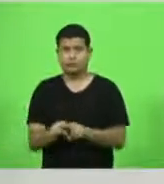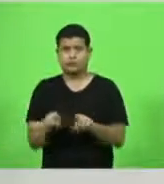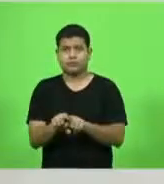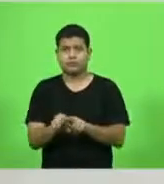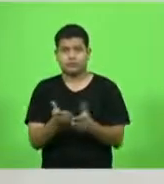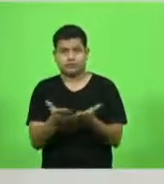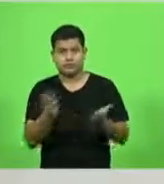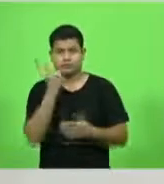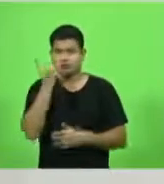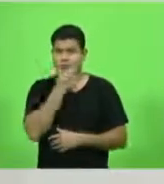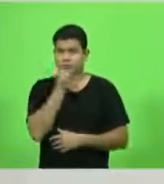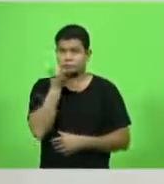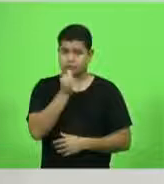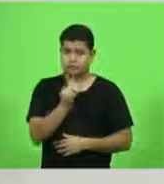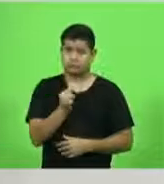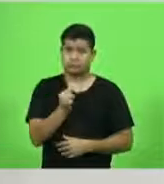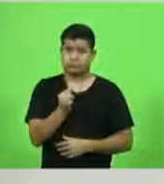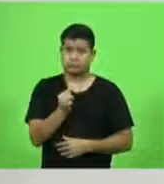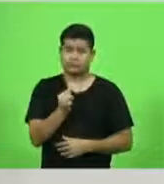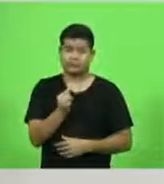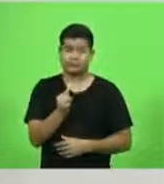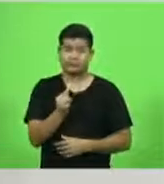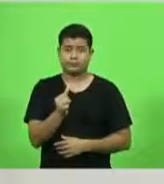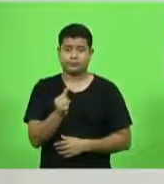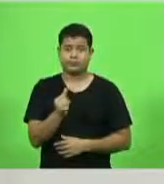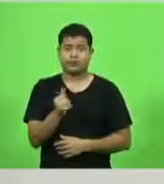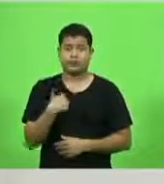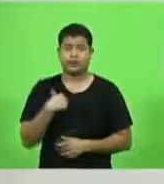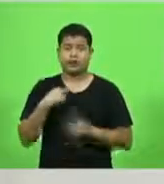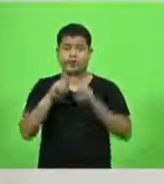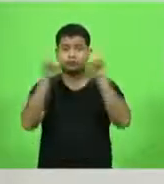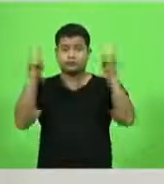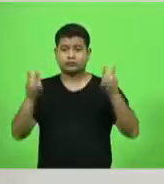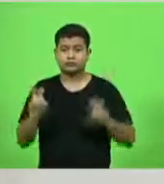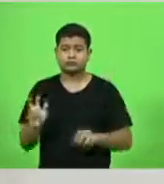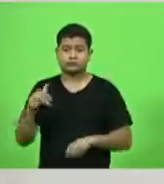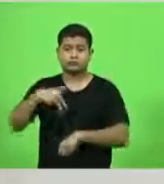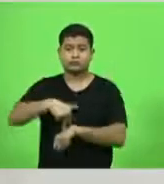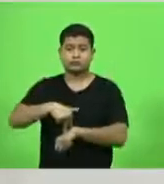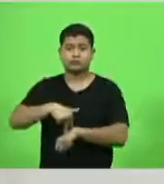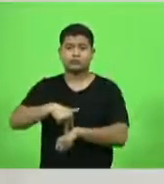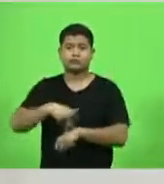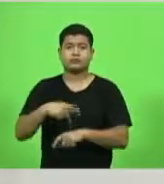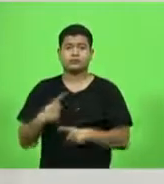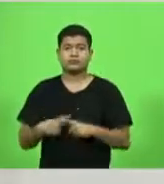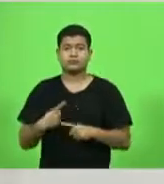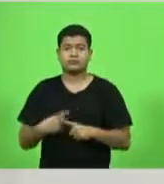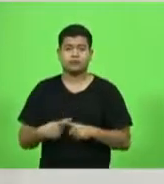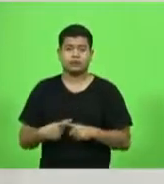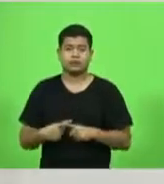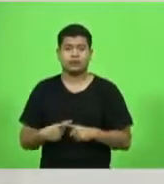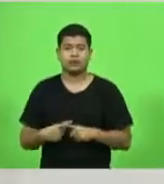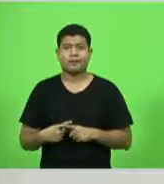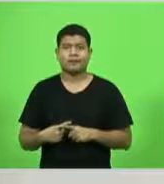deputadas, o assunto que me traz à tribuna desta casa no dia de hoje